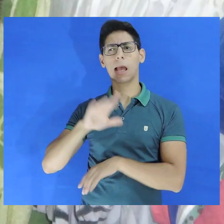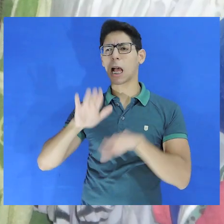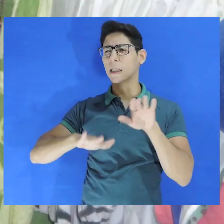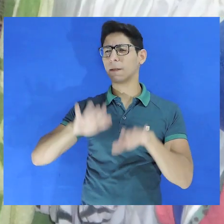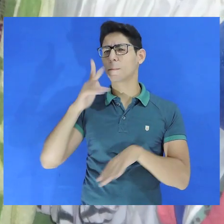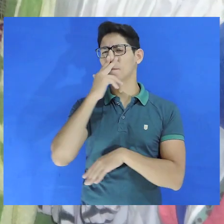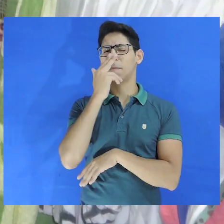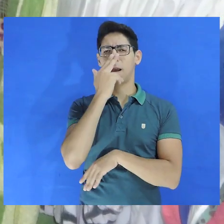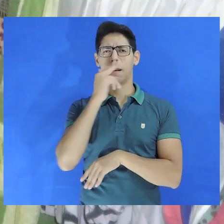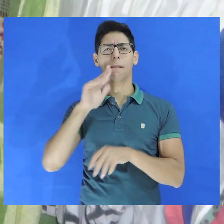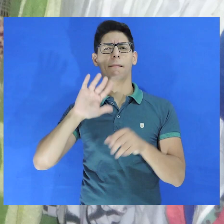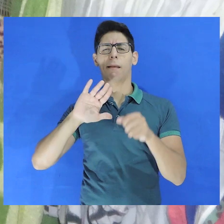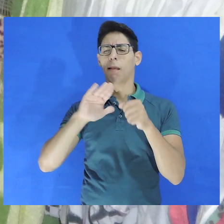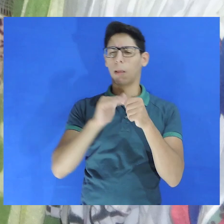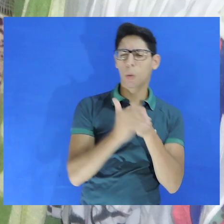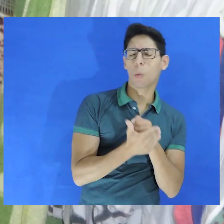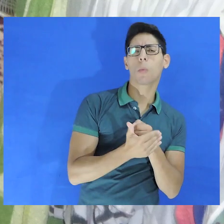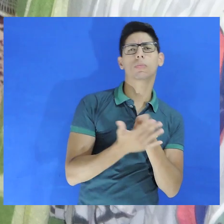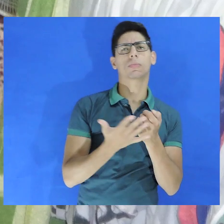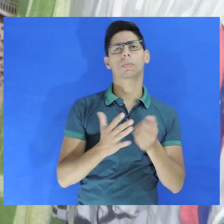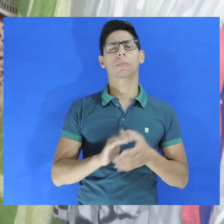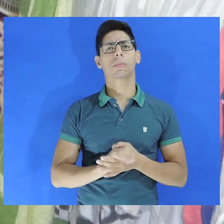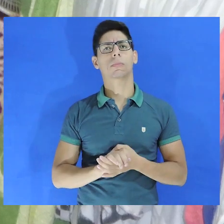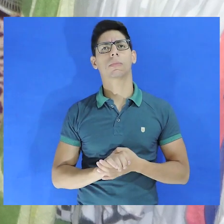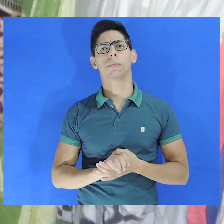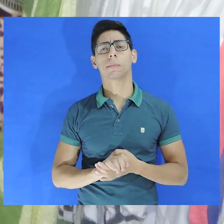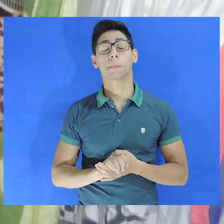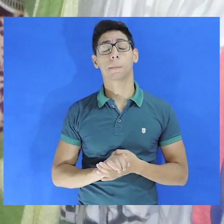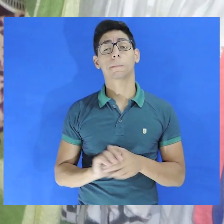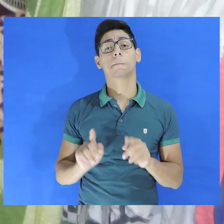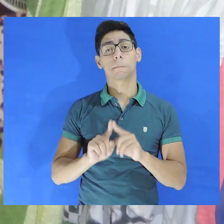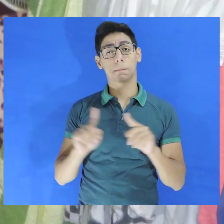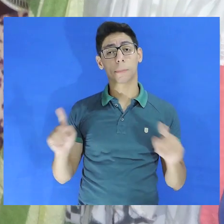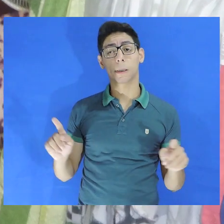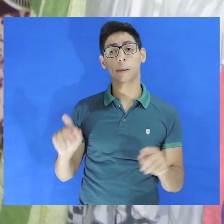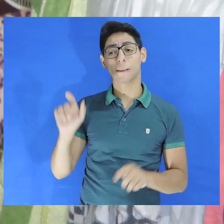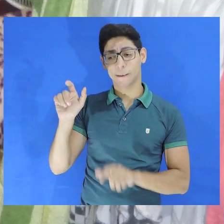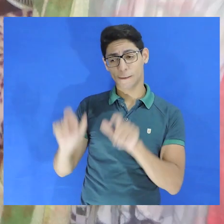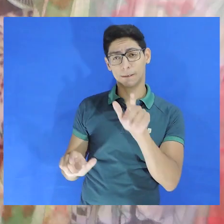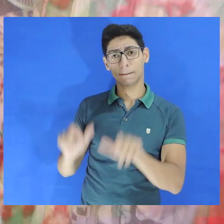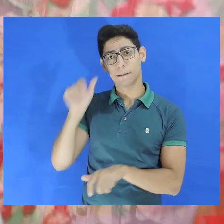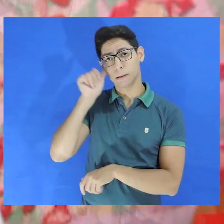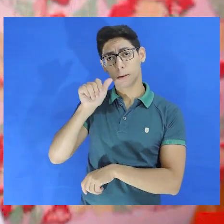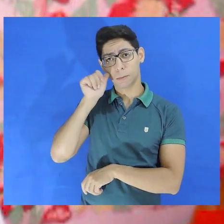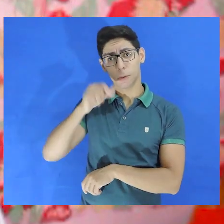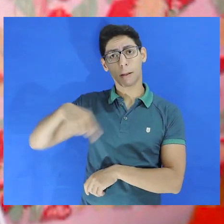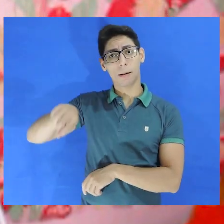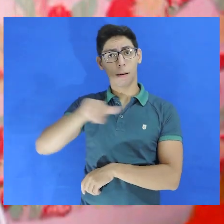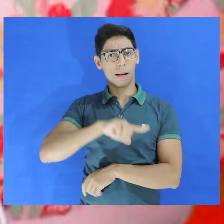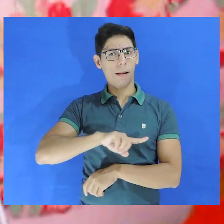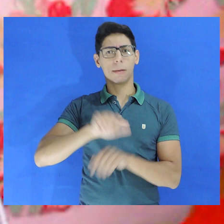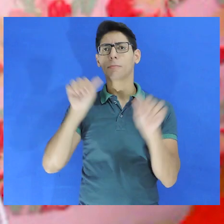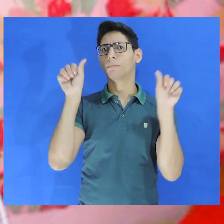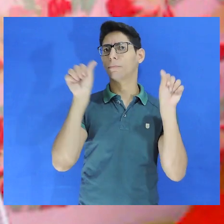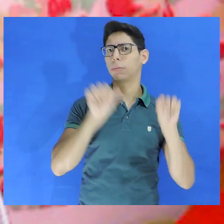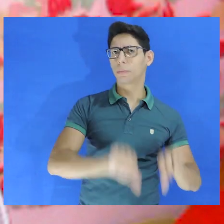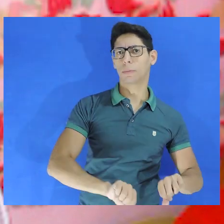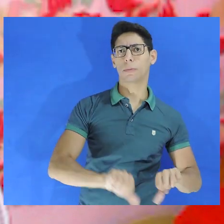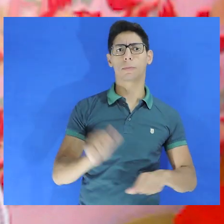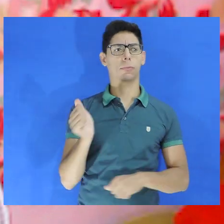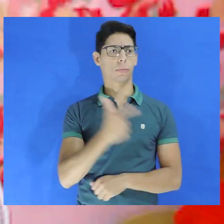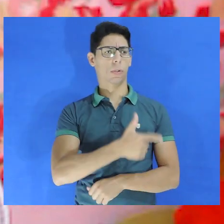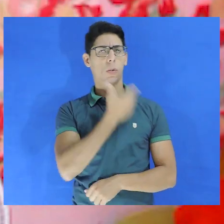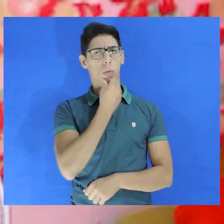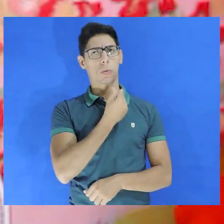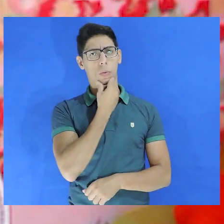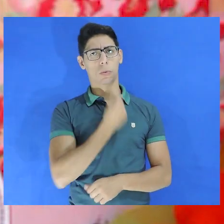ainda é invisível, é sonegada, ocultada. Embora a situação delas no cárcere é bem mais grave do